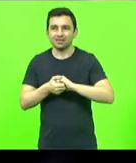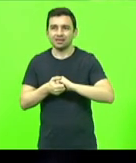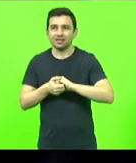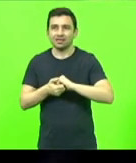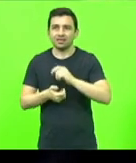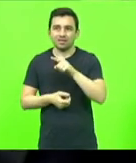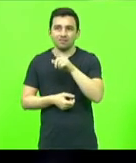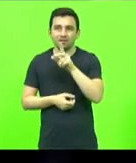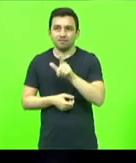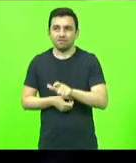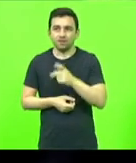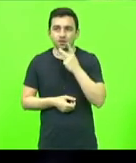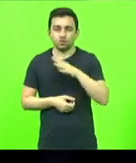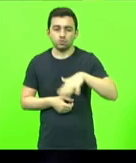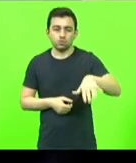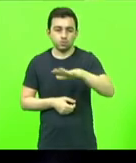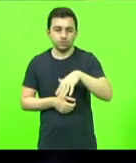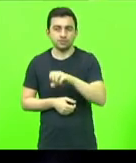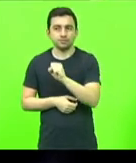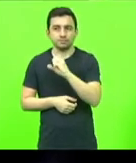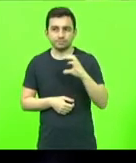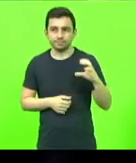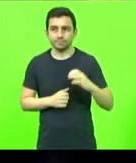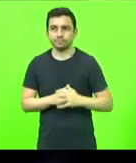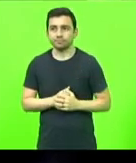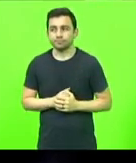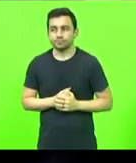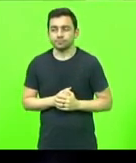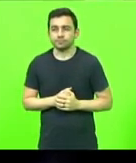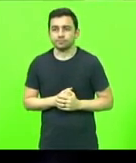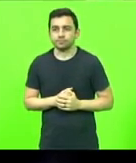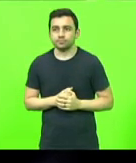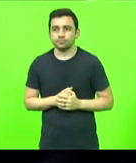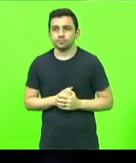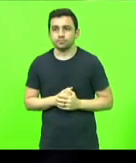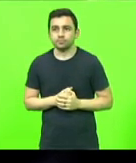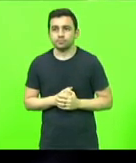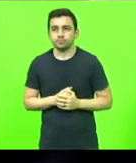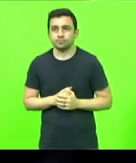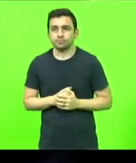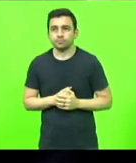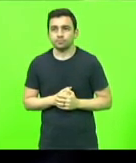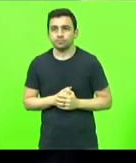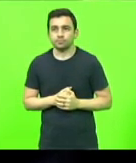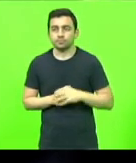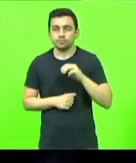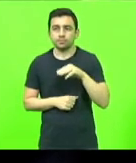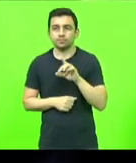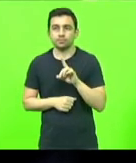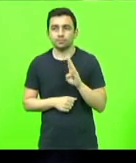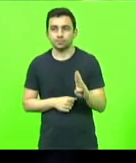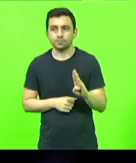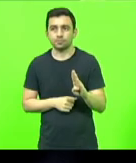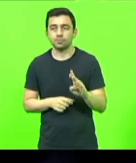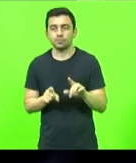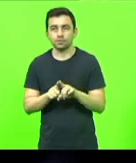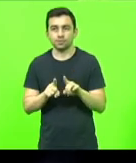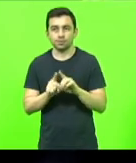por toda Santa Catarina. Com o horário agora, o bloco do MDB e o Partido Novo,